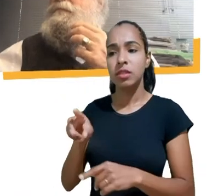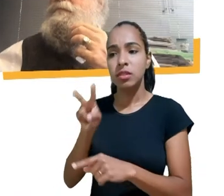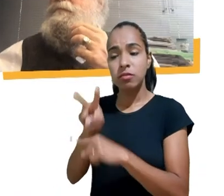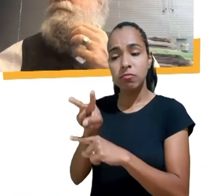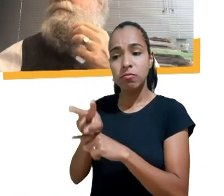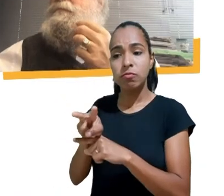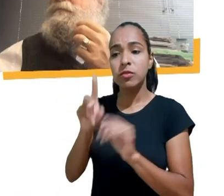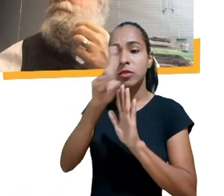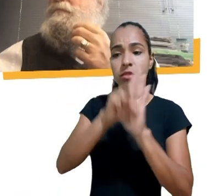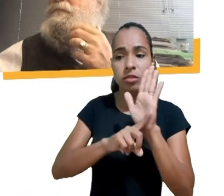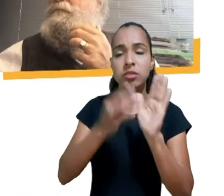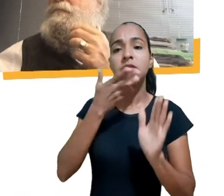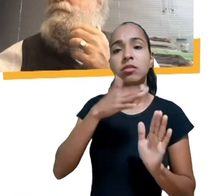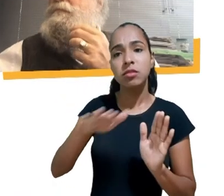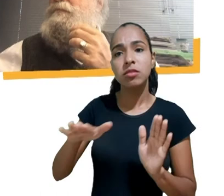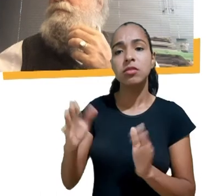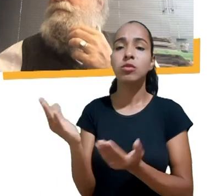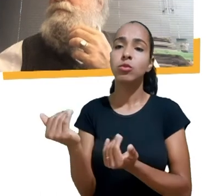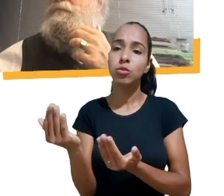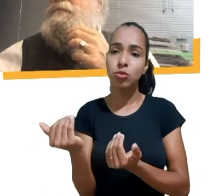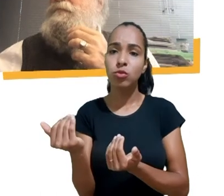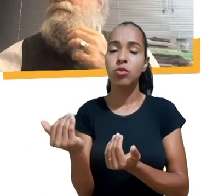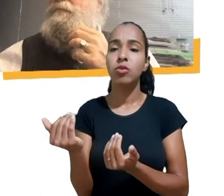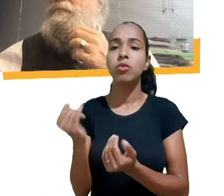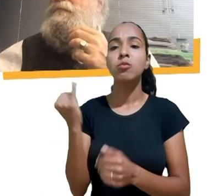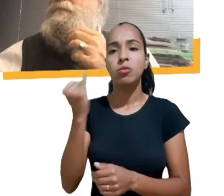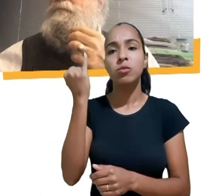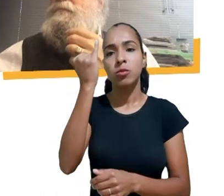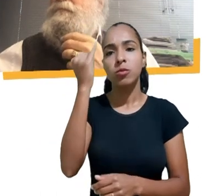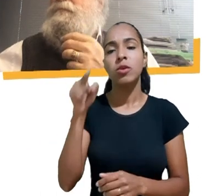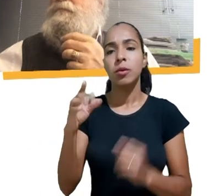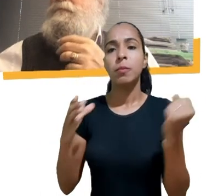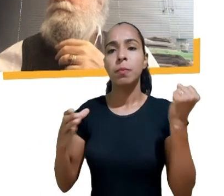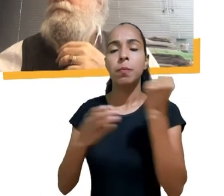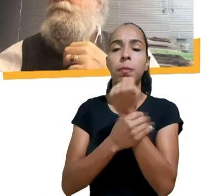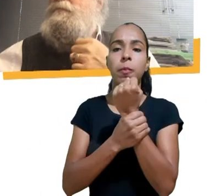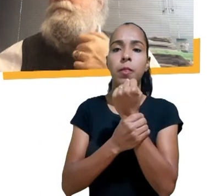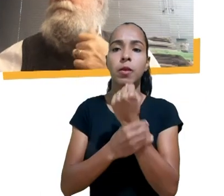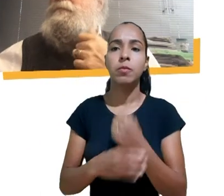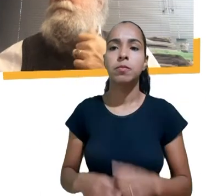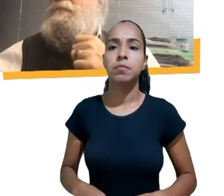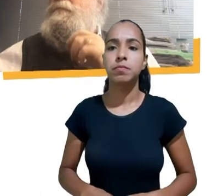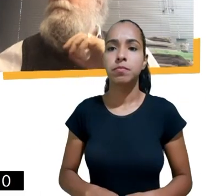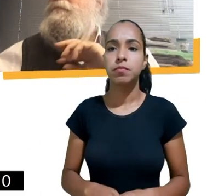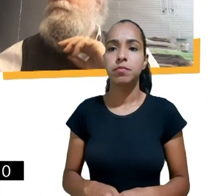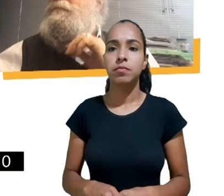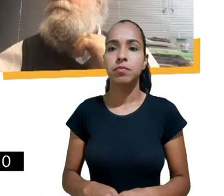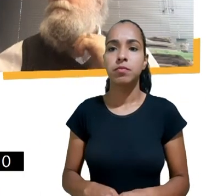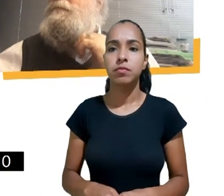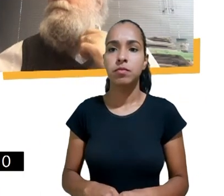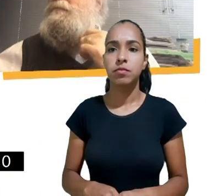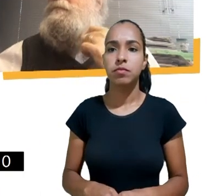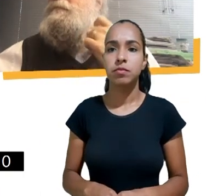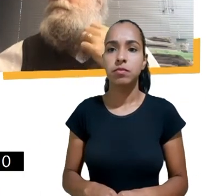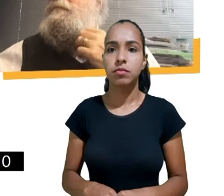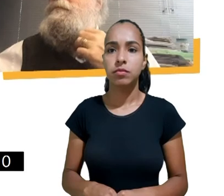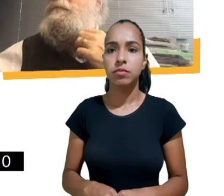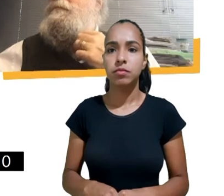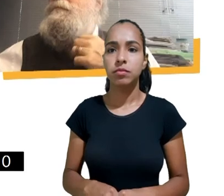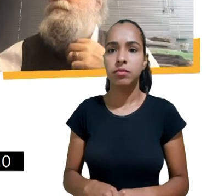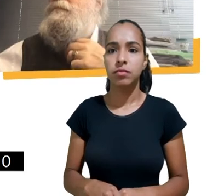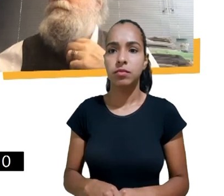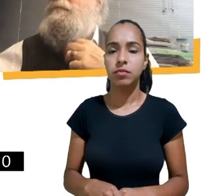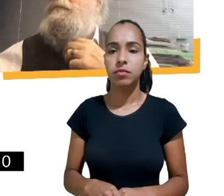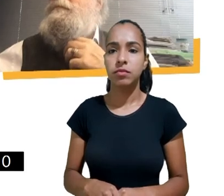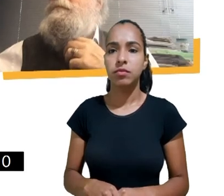e fico junto com a opinião da professora Yazodara quando ela trata do tema da proibição